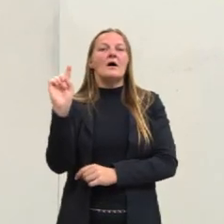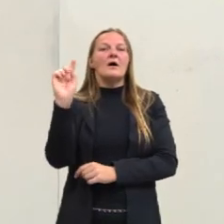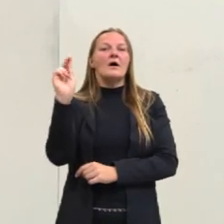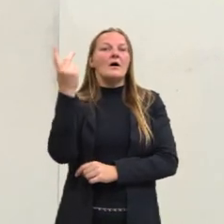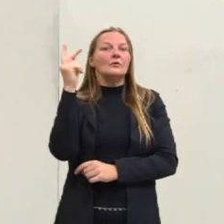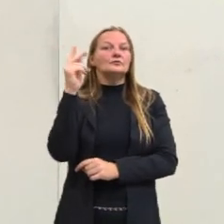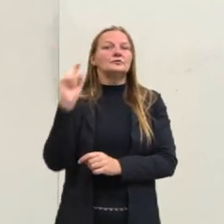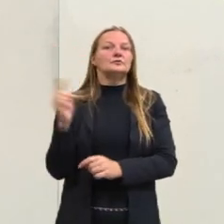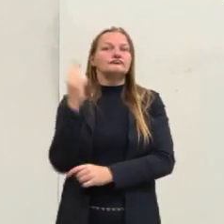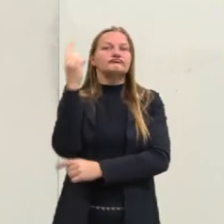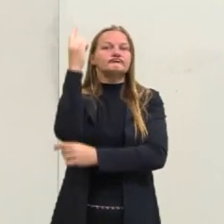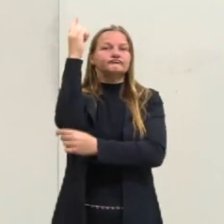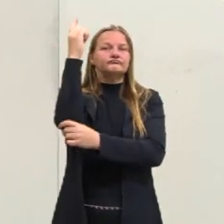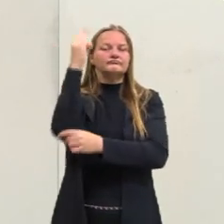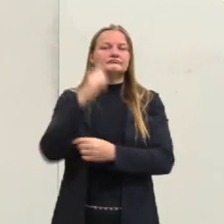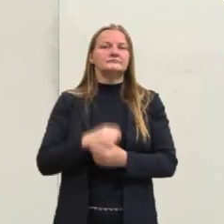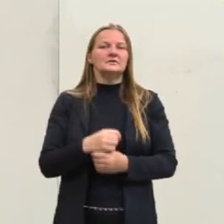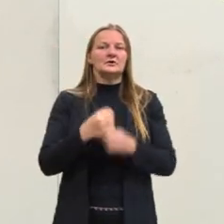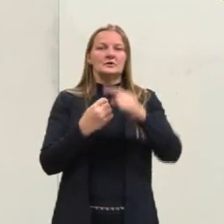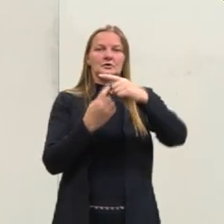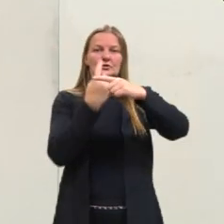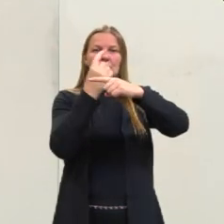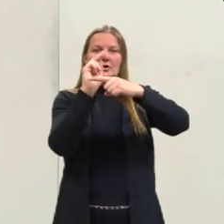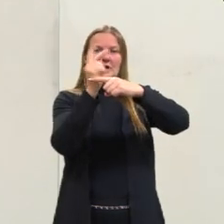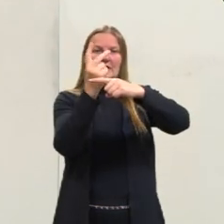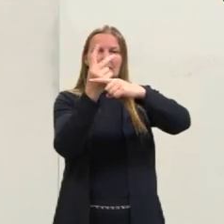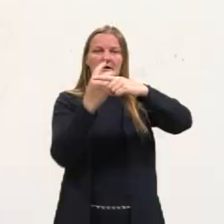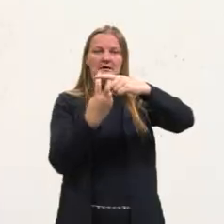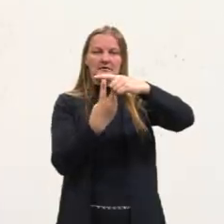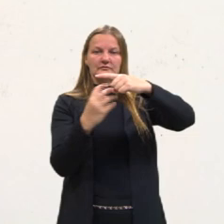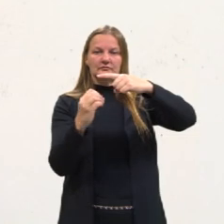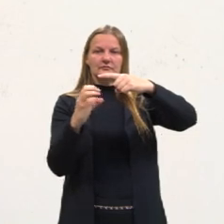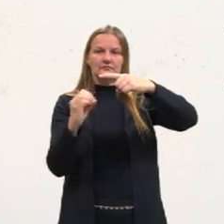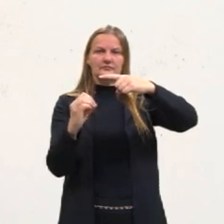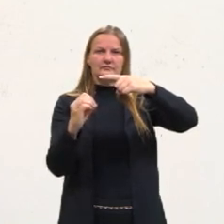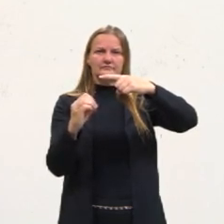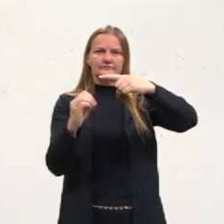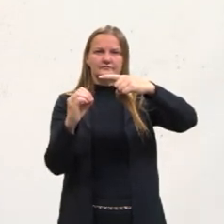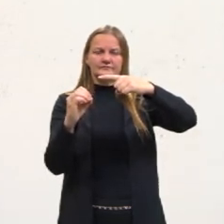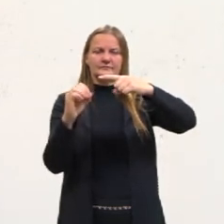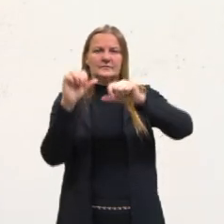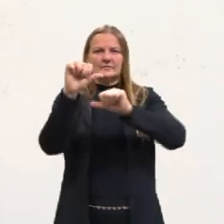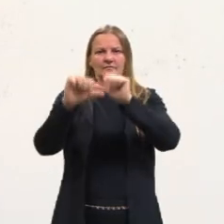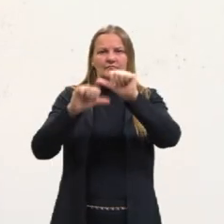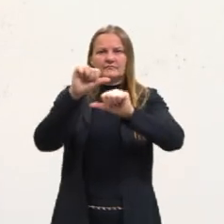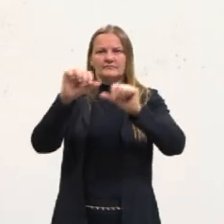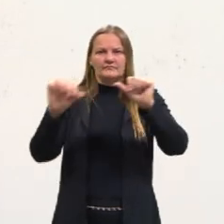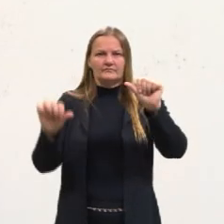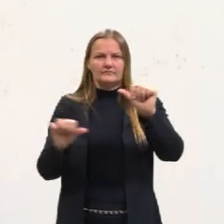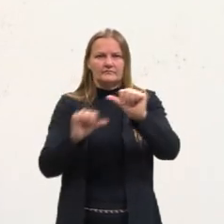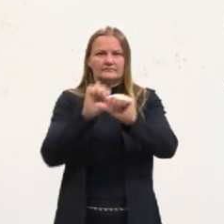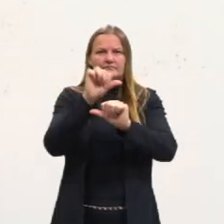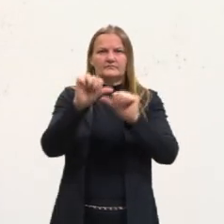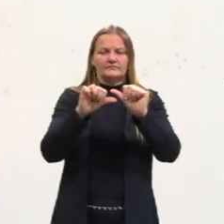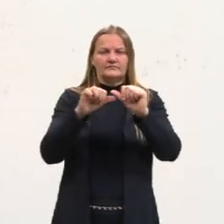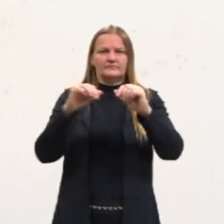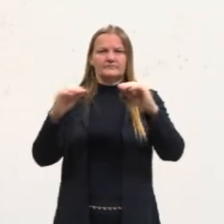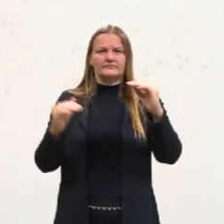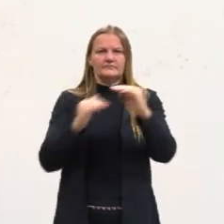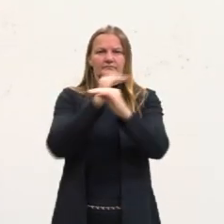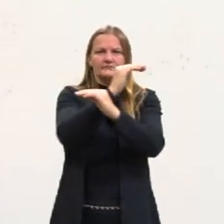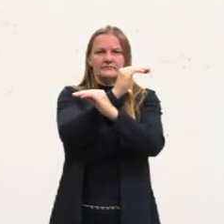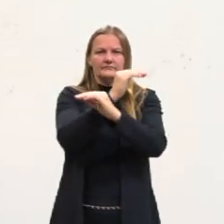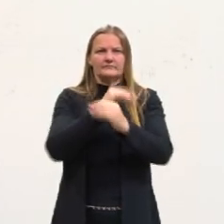pegando, então, esse 200, que está dividindo H, e vou estar passando para o outro lado da igualdade. Quando eu faço isso,